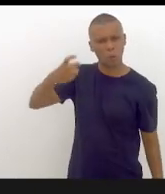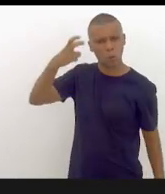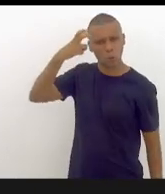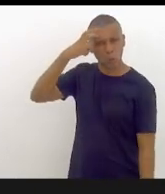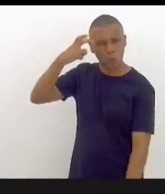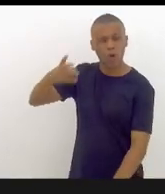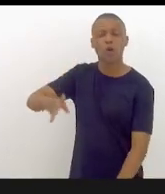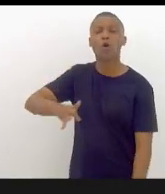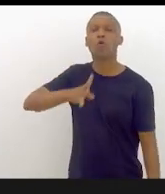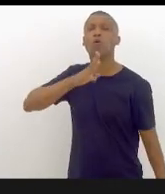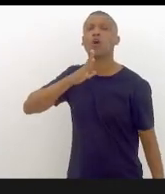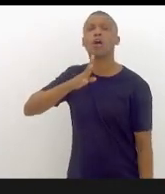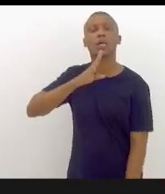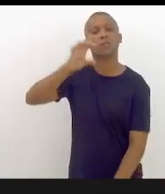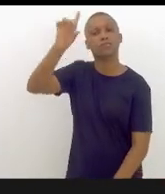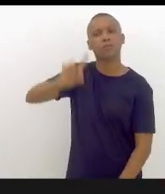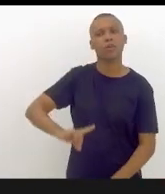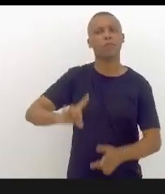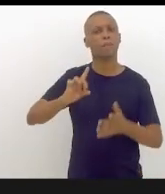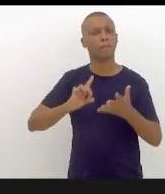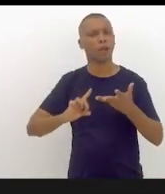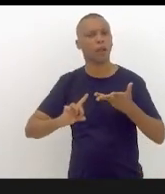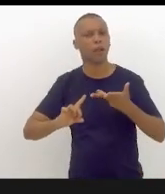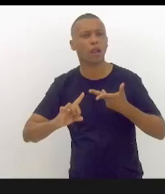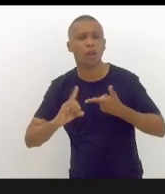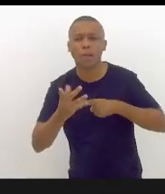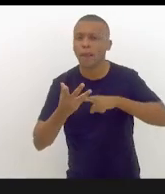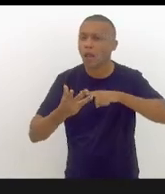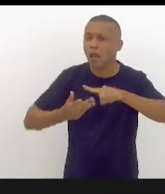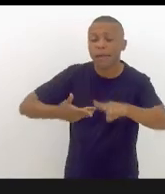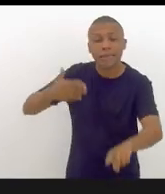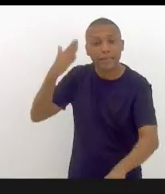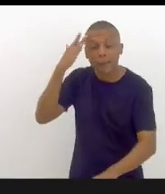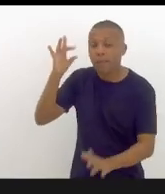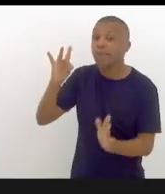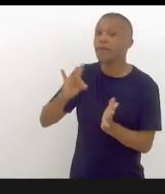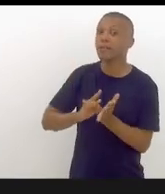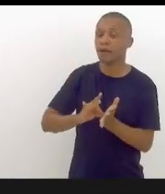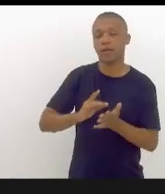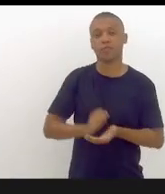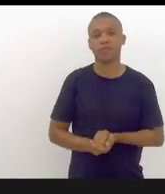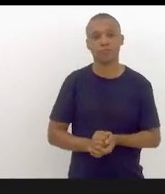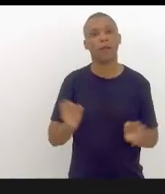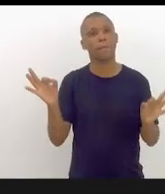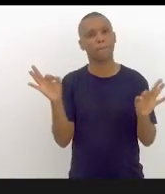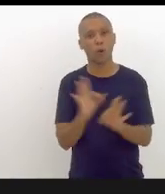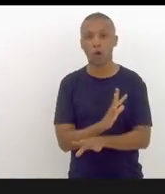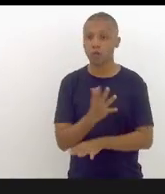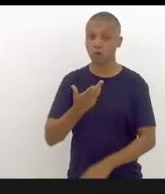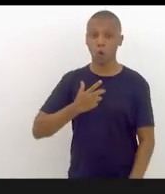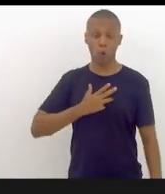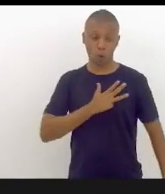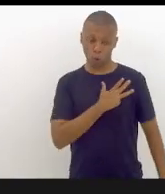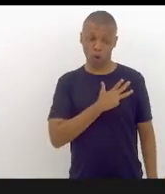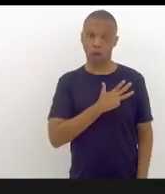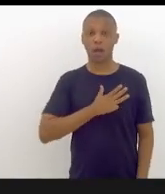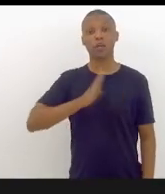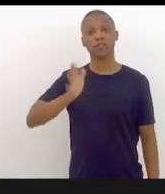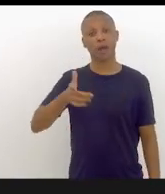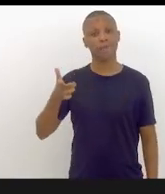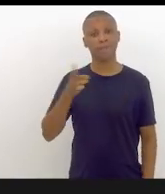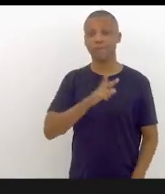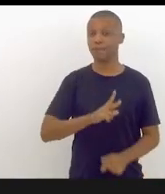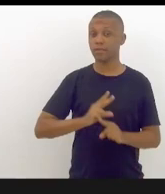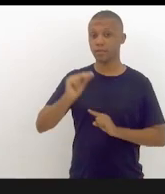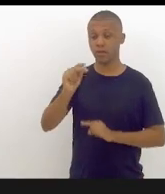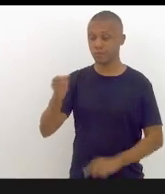direitos e sabe onde está a verdade. e está reconduzindo o Luiz Inácio Lula da Silva. Quero